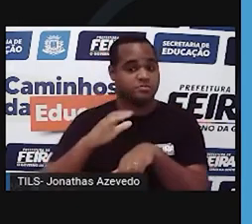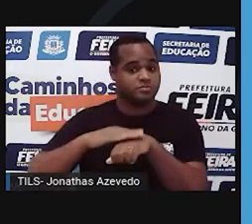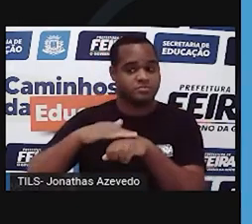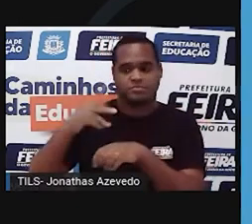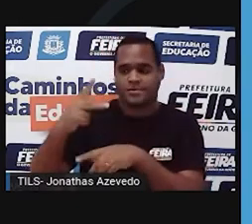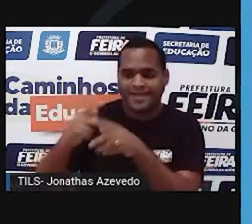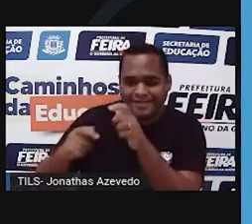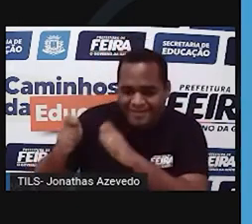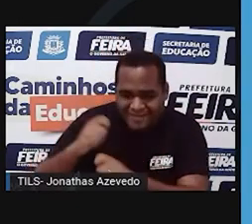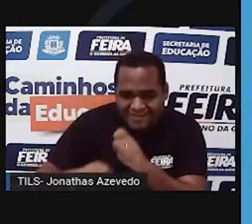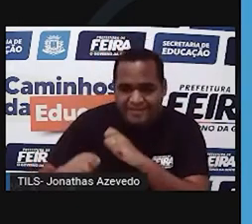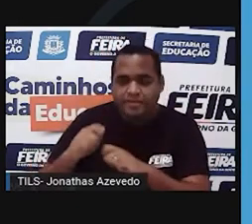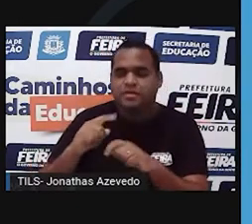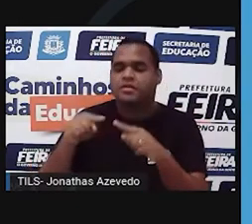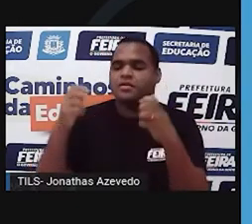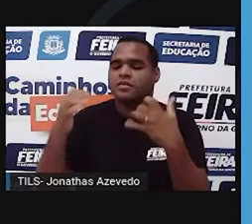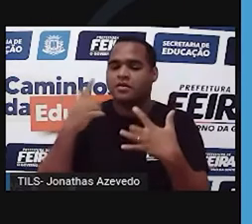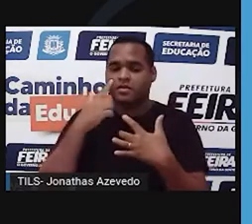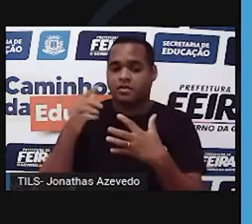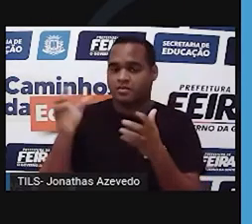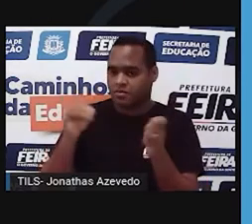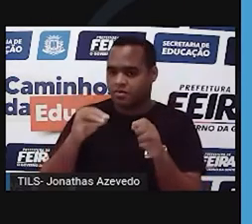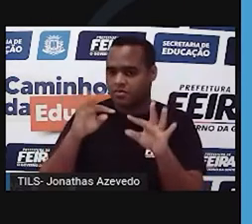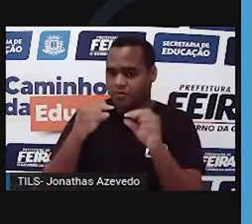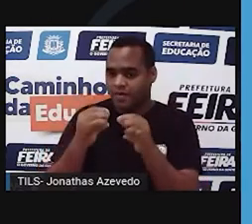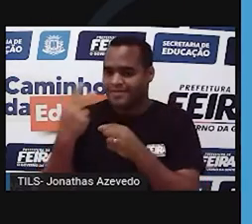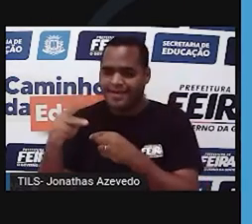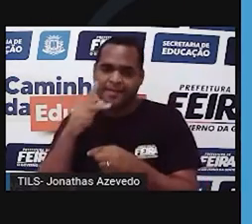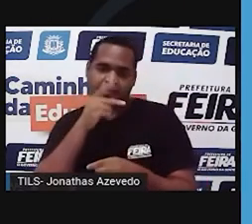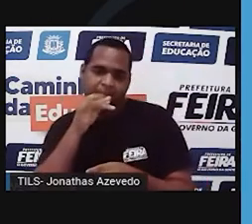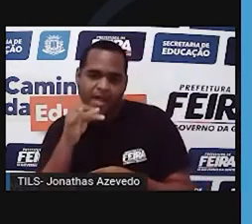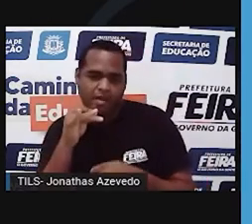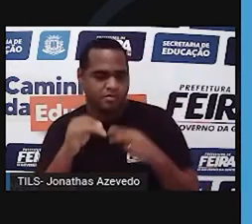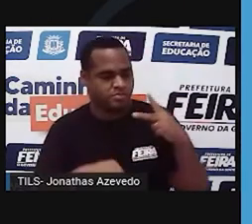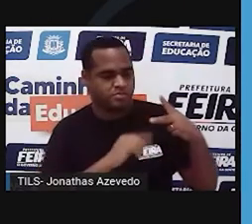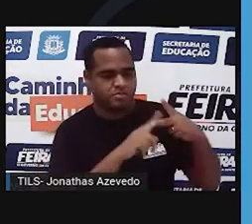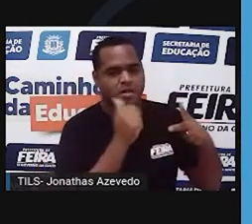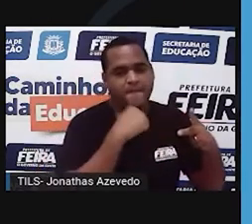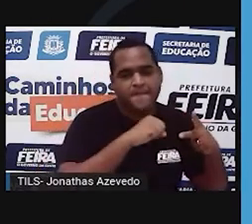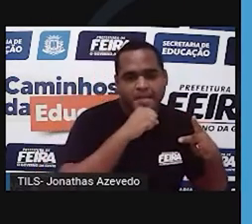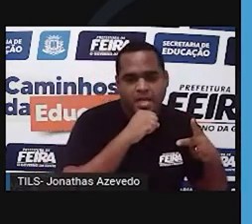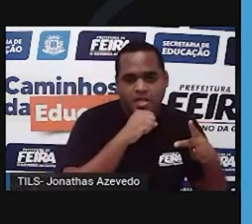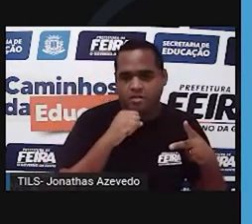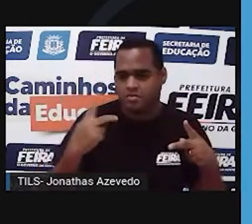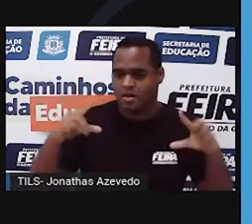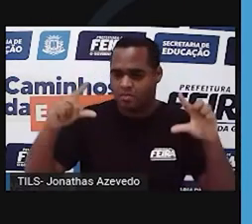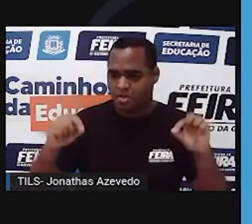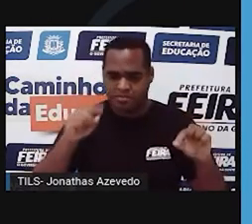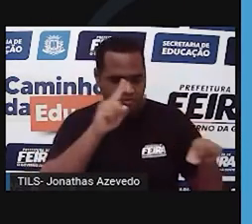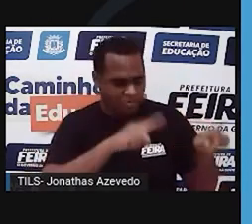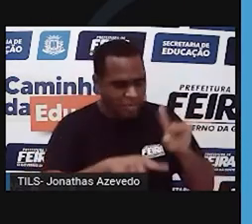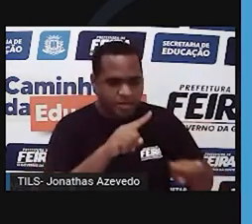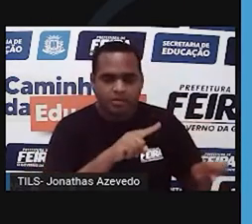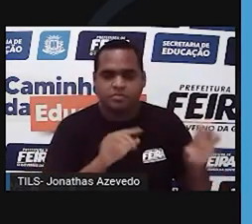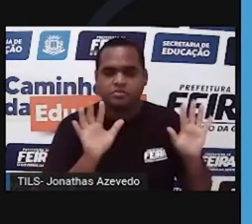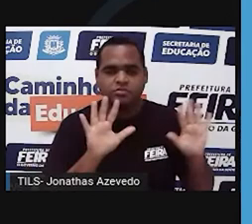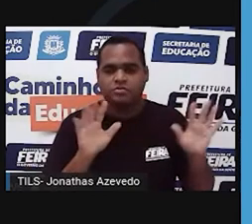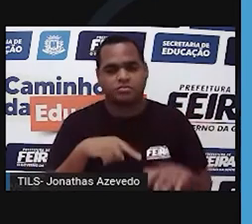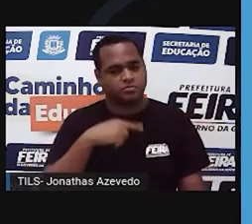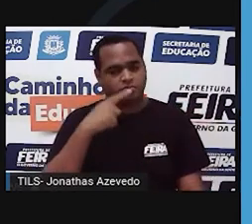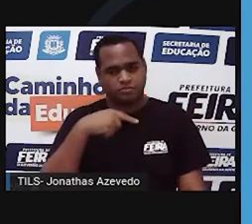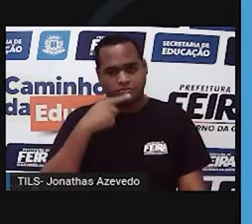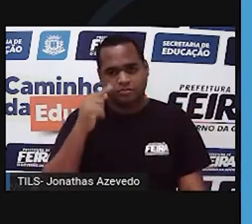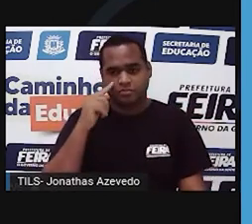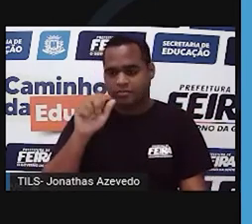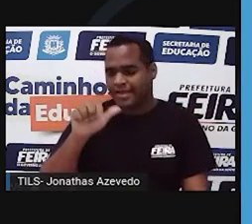manifestar, a gente tem que receber dois alelos recessivos. Não pode ter a presença de nenhum dominante ali mandando em nada. Então, a gente já sabe